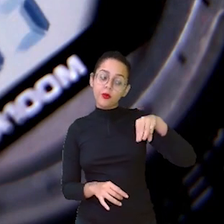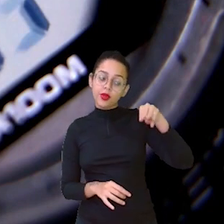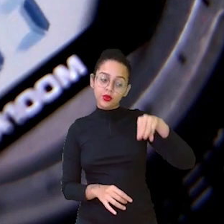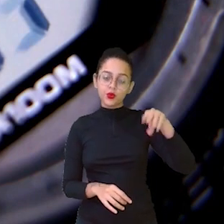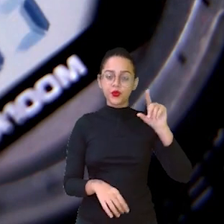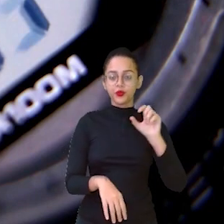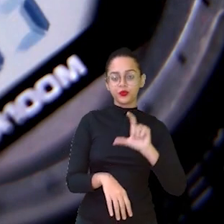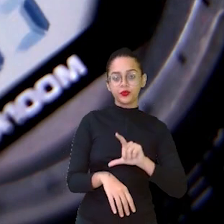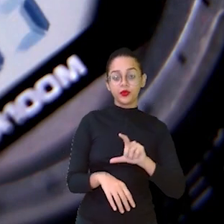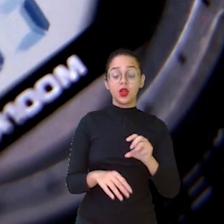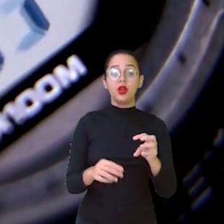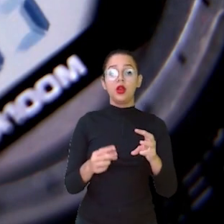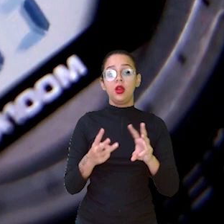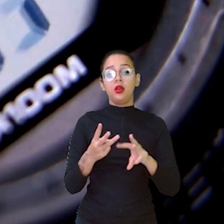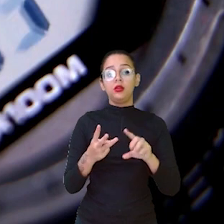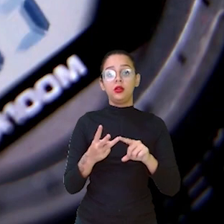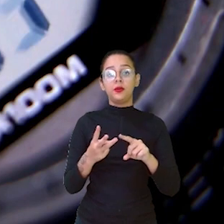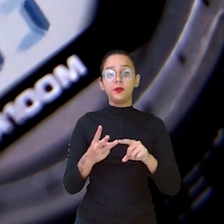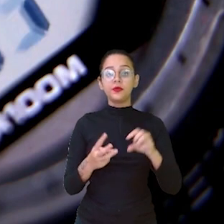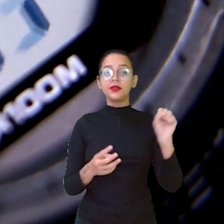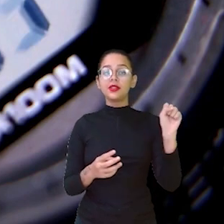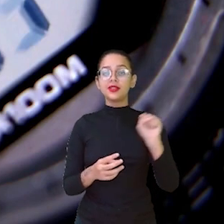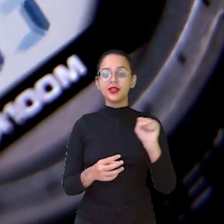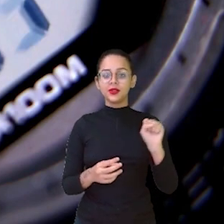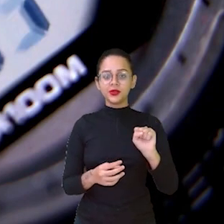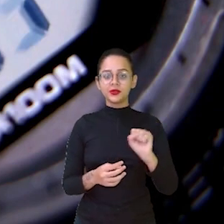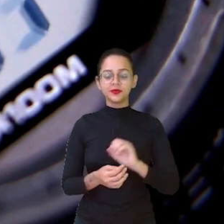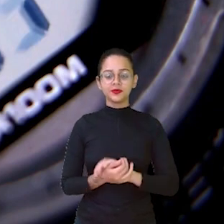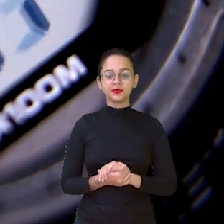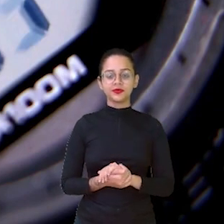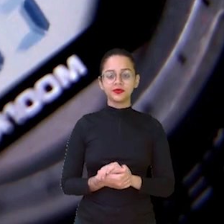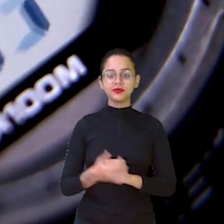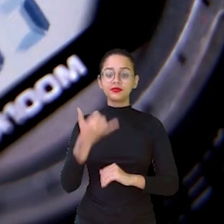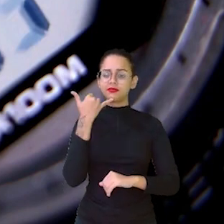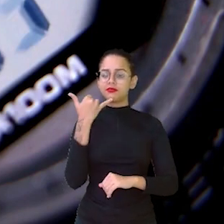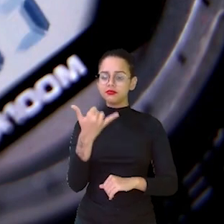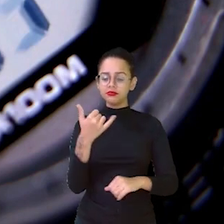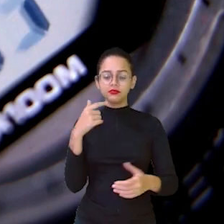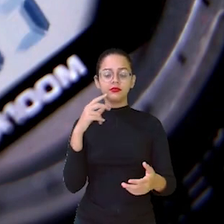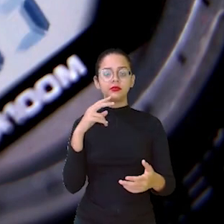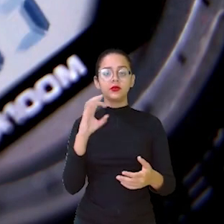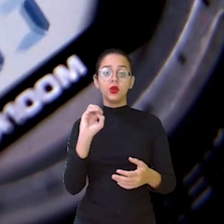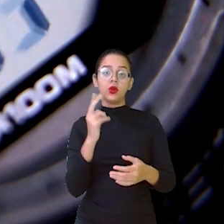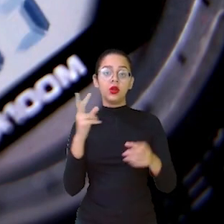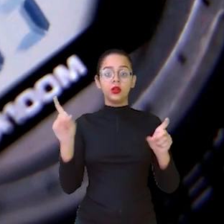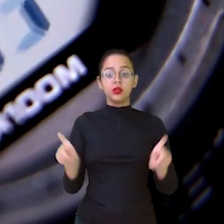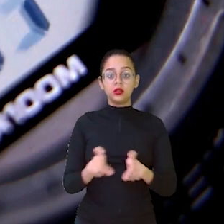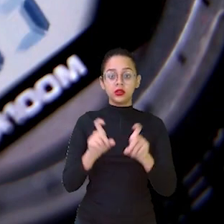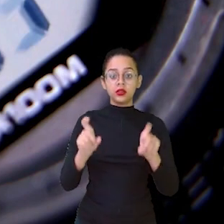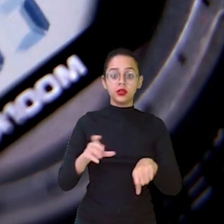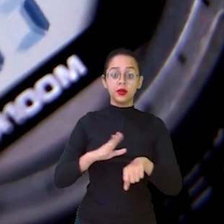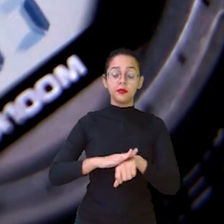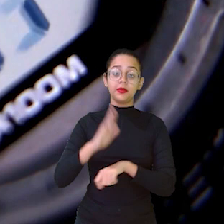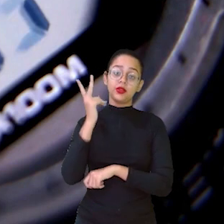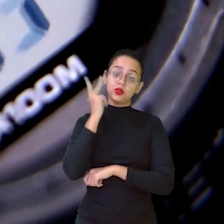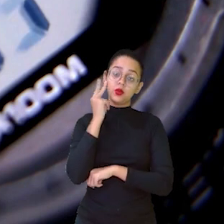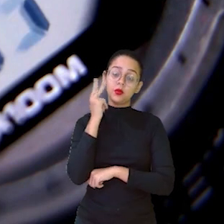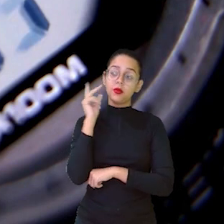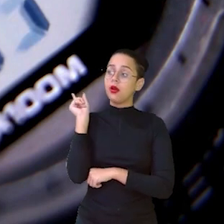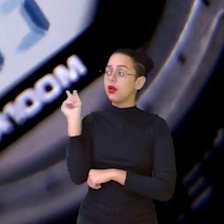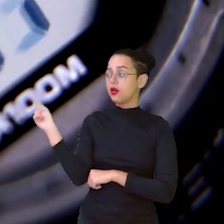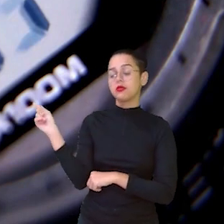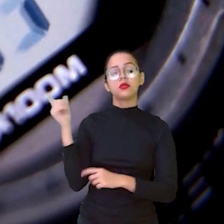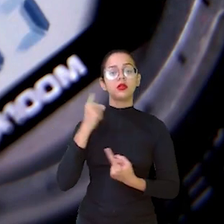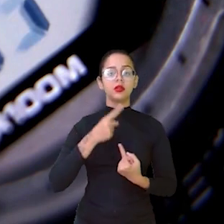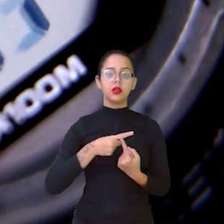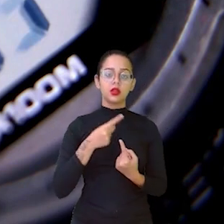e os segundos. Nos celulares e nos computadores, é mais comum esse tipo